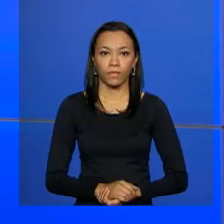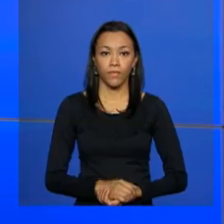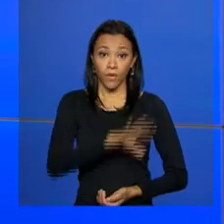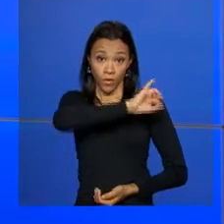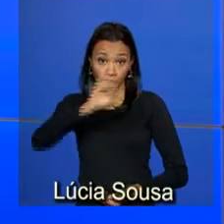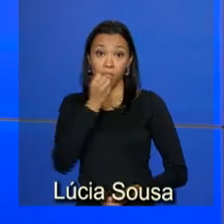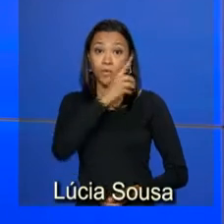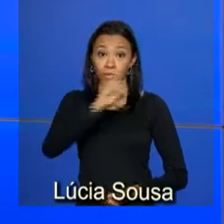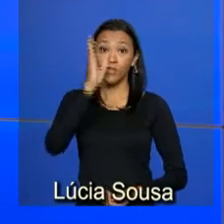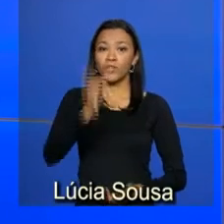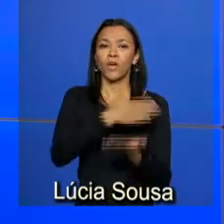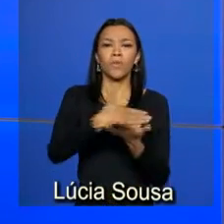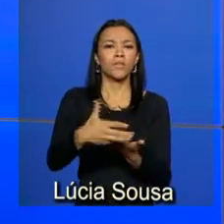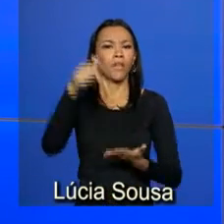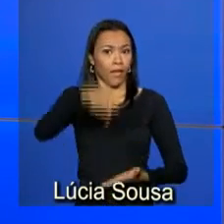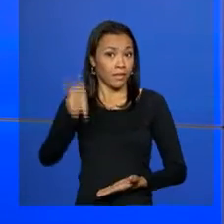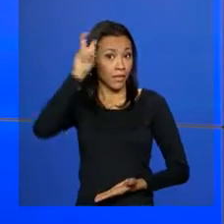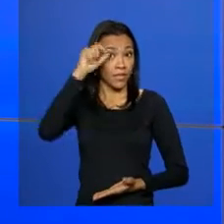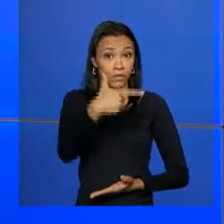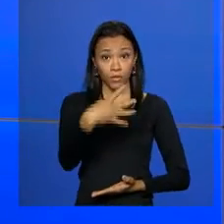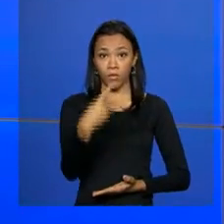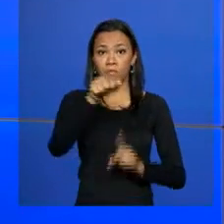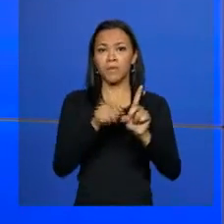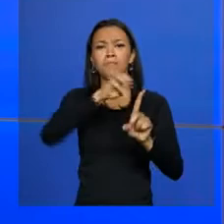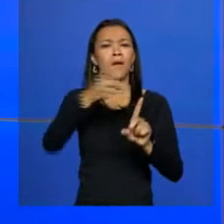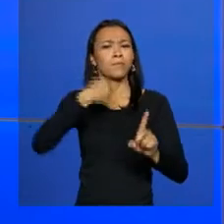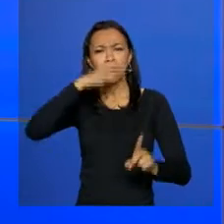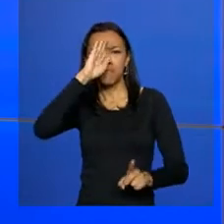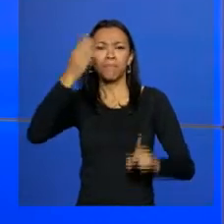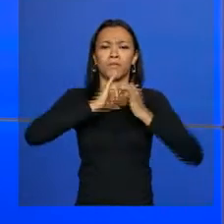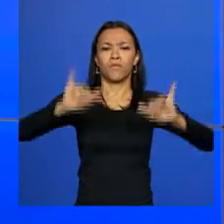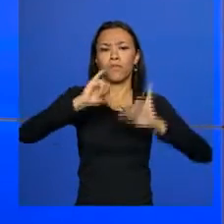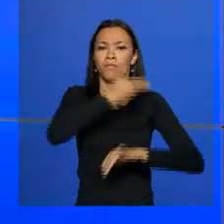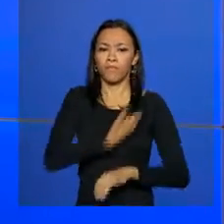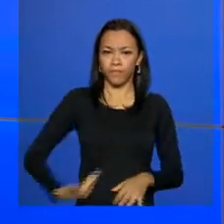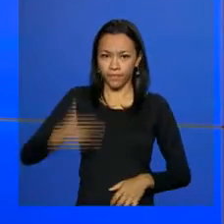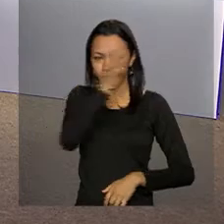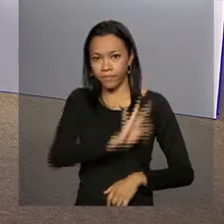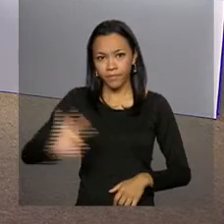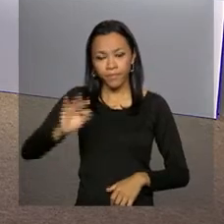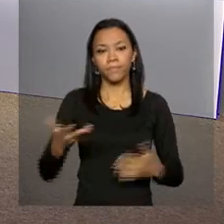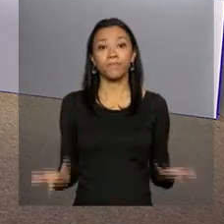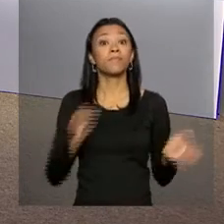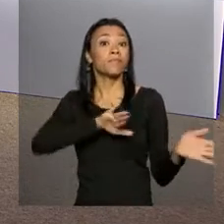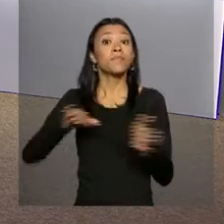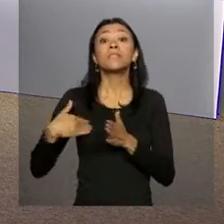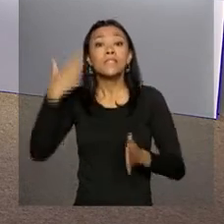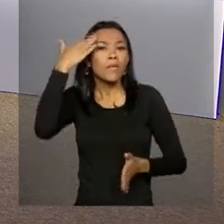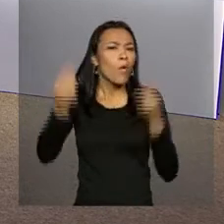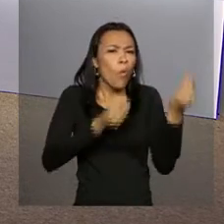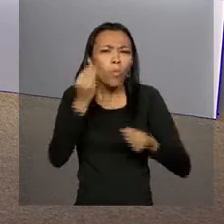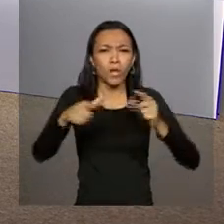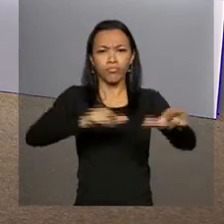Olá, bom dia. Começamos esta quinta-feira, 24 de março, com as principais notícias do governo federal. E vamos saber como está